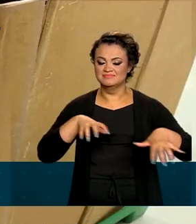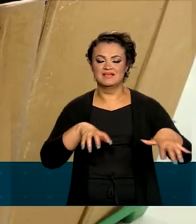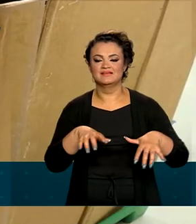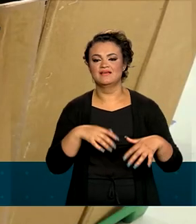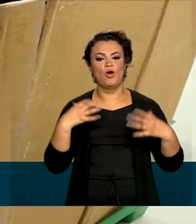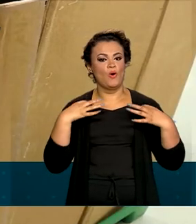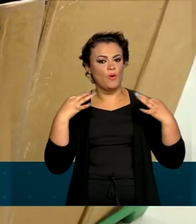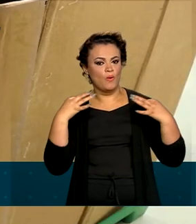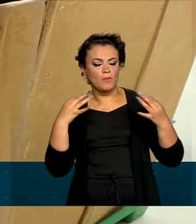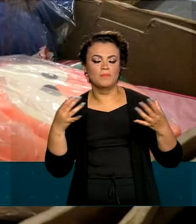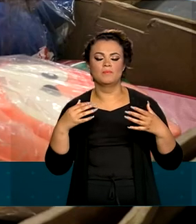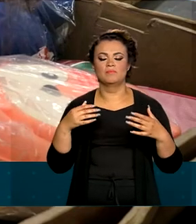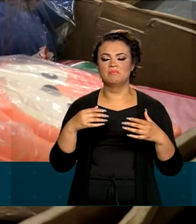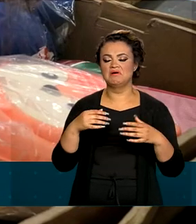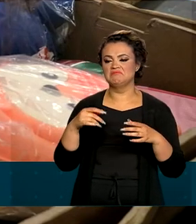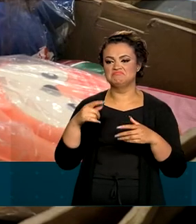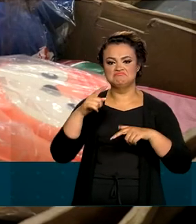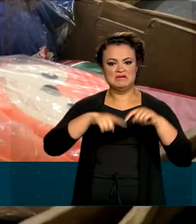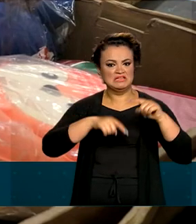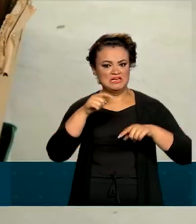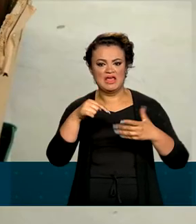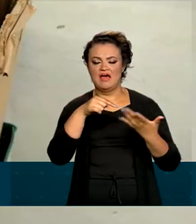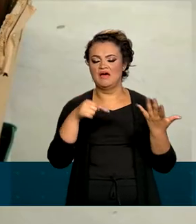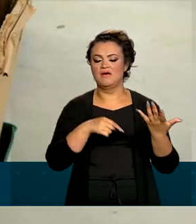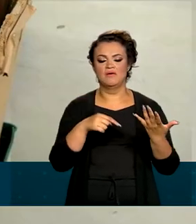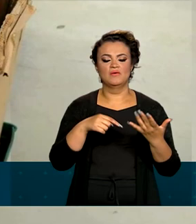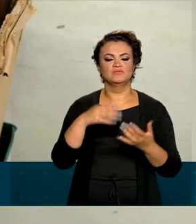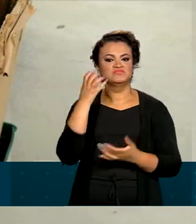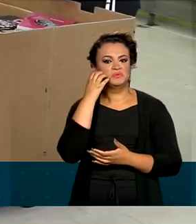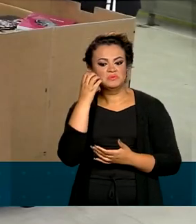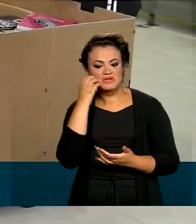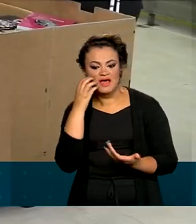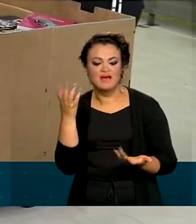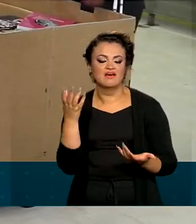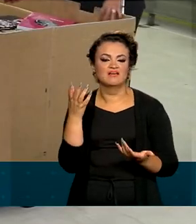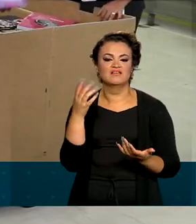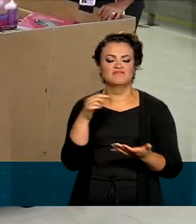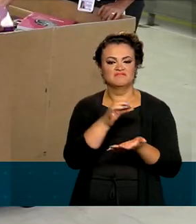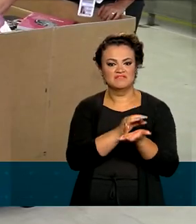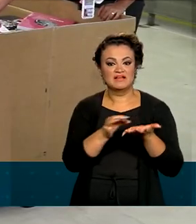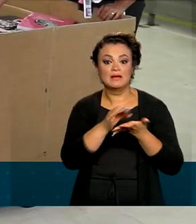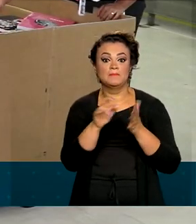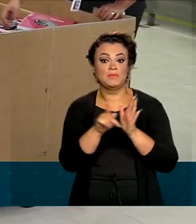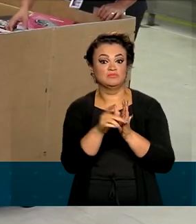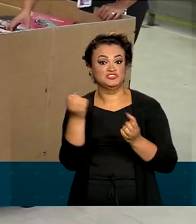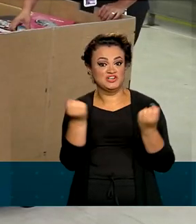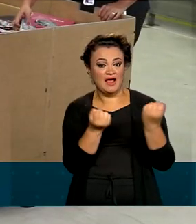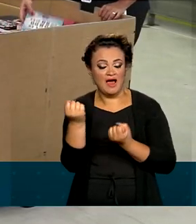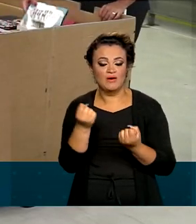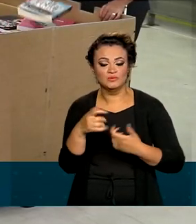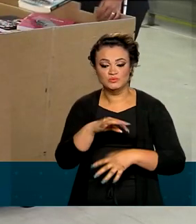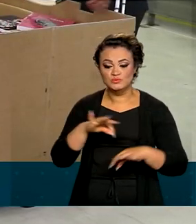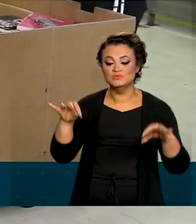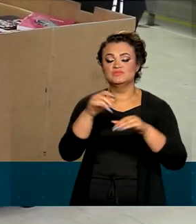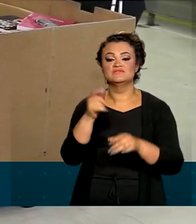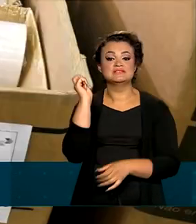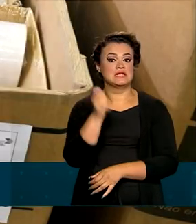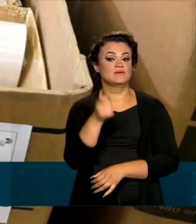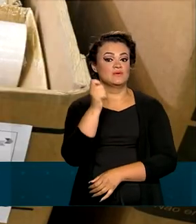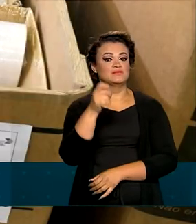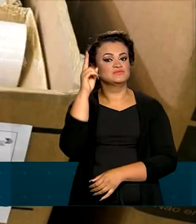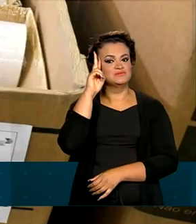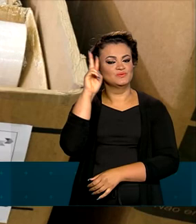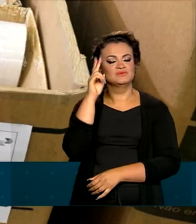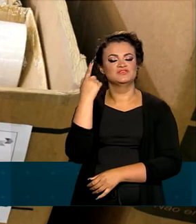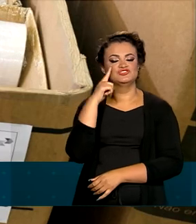incluem roupas, acessórios, utensílios domésticos, celulares e peças para veículos, que serão leiloados na segunda-feira,